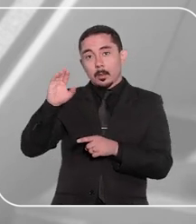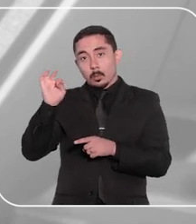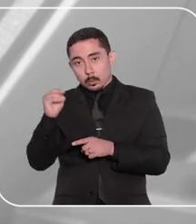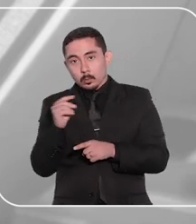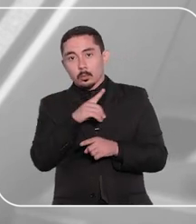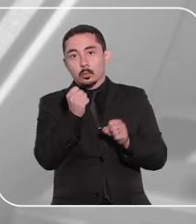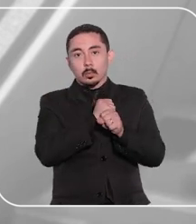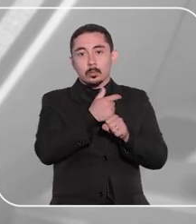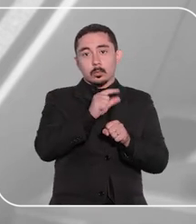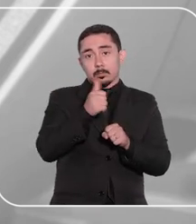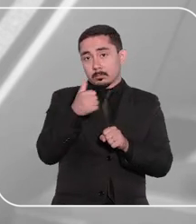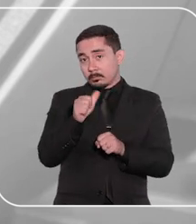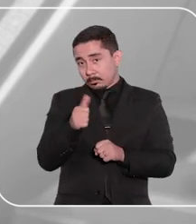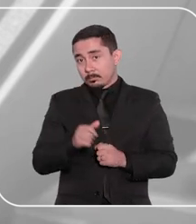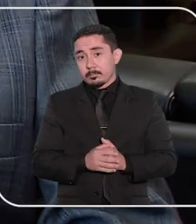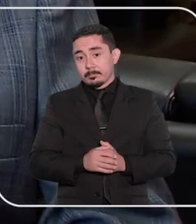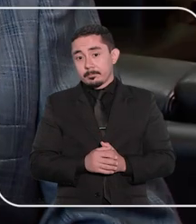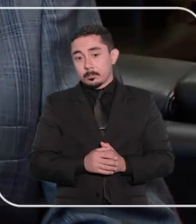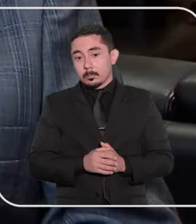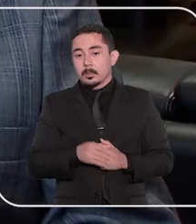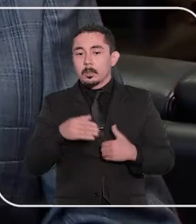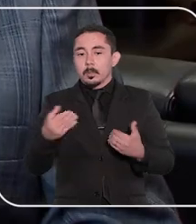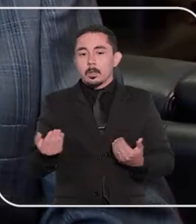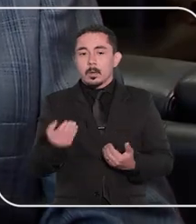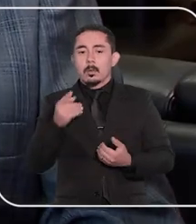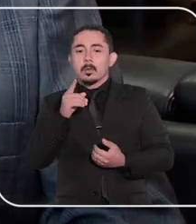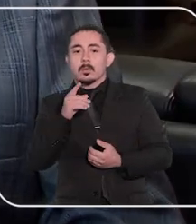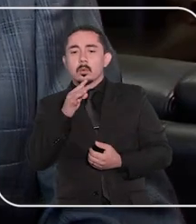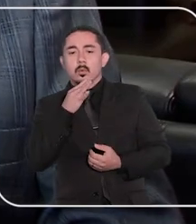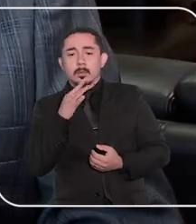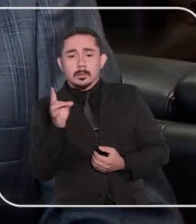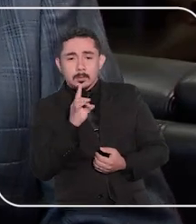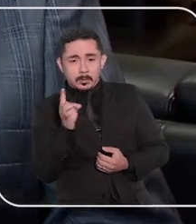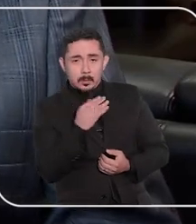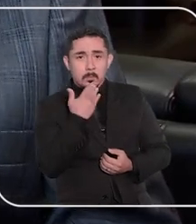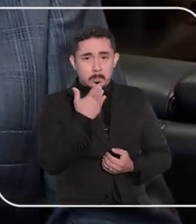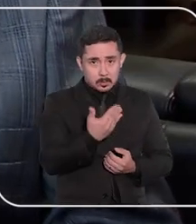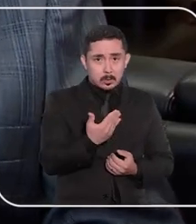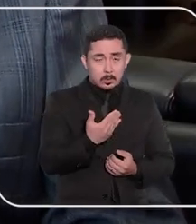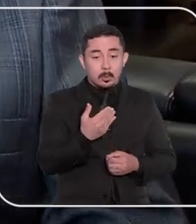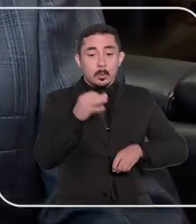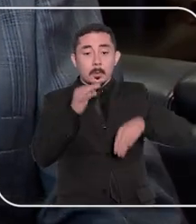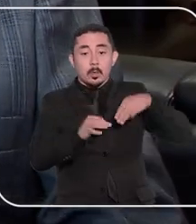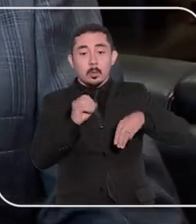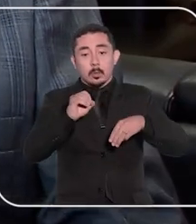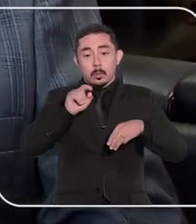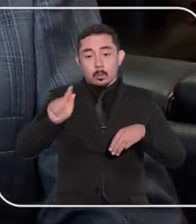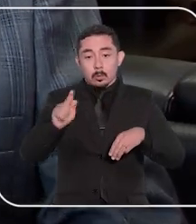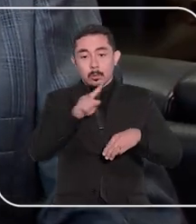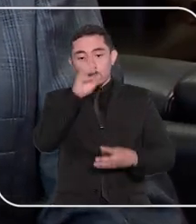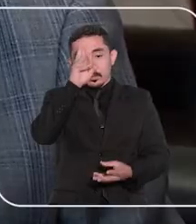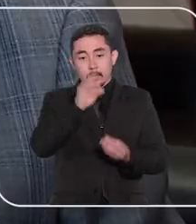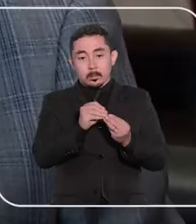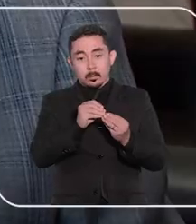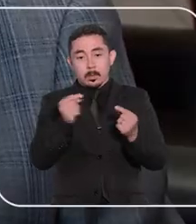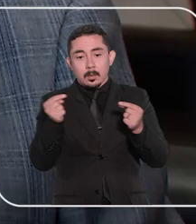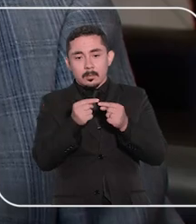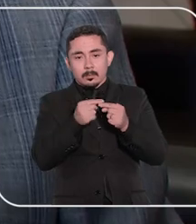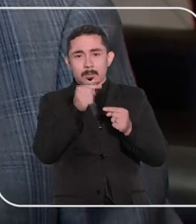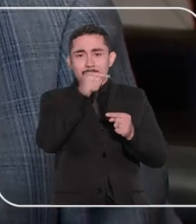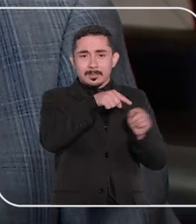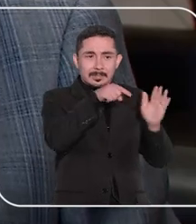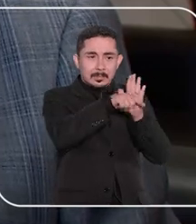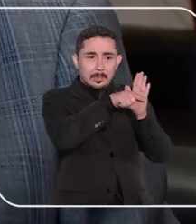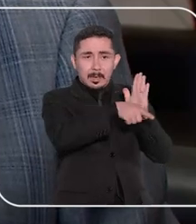Gerais, no ano de 2011. Ao não conhecer do pedido dos pré-candidatos, o ministro Og Fernandes concluiu